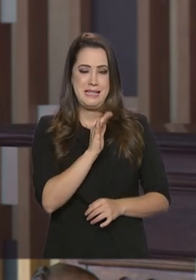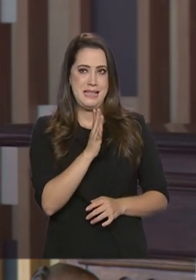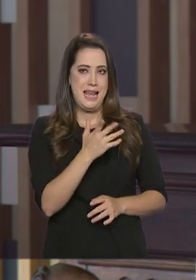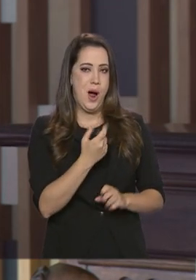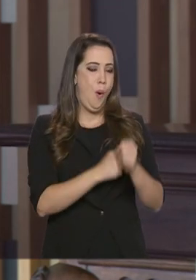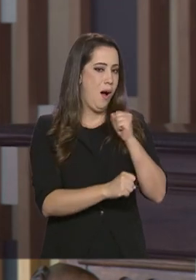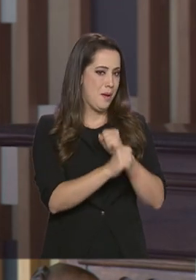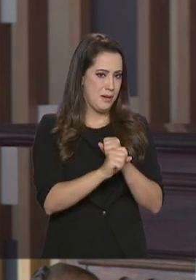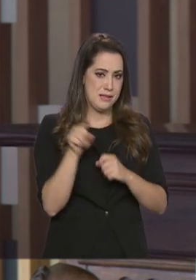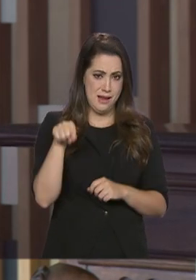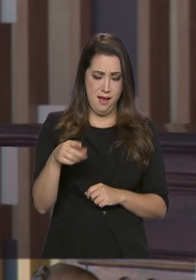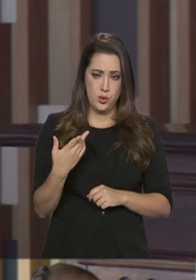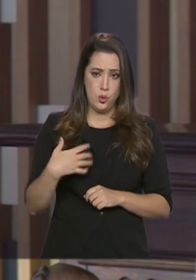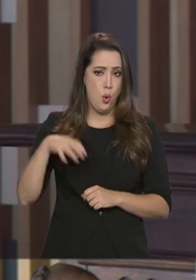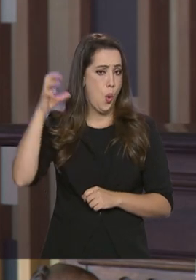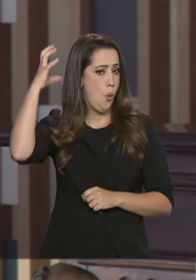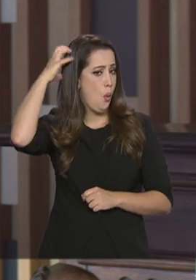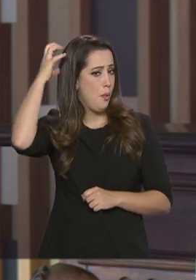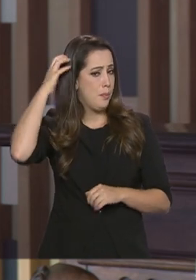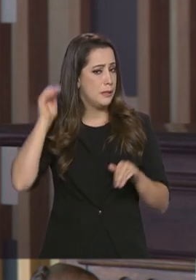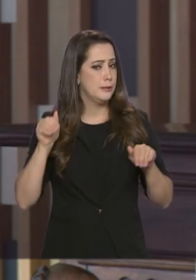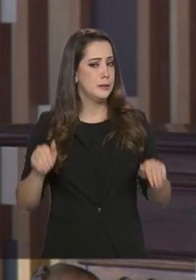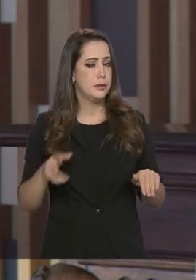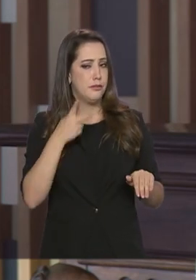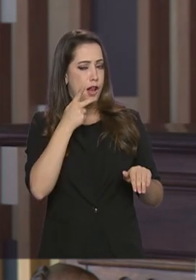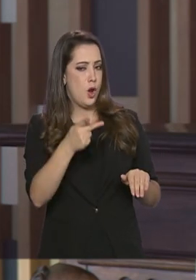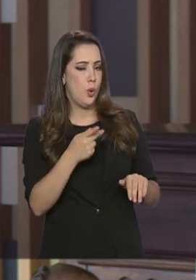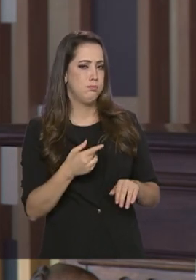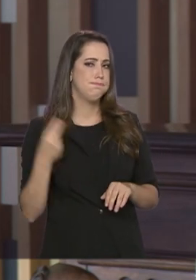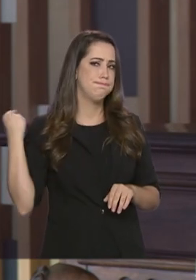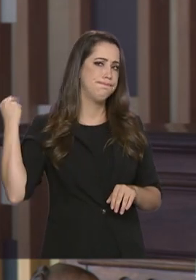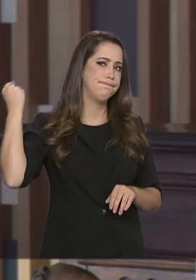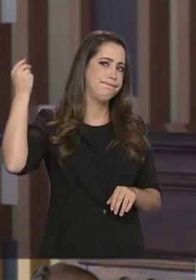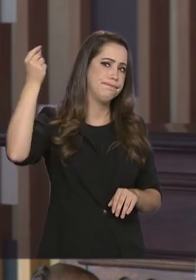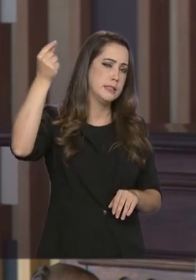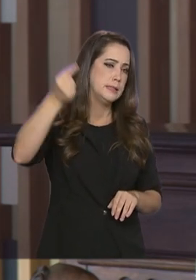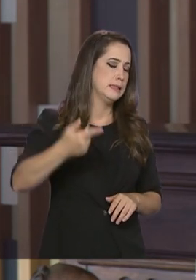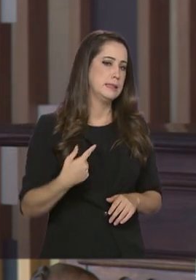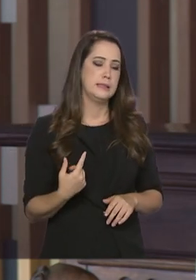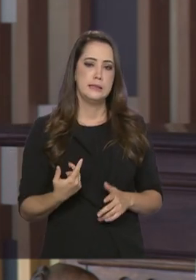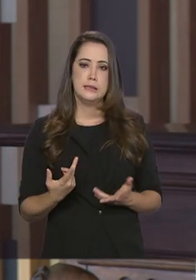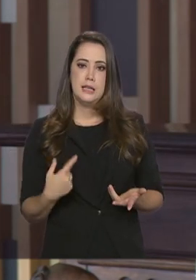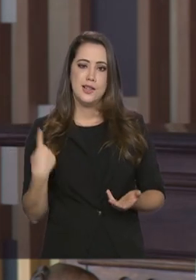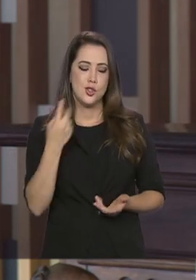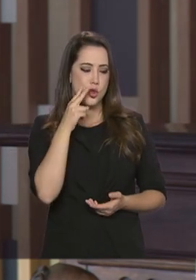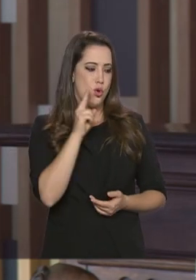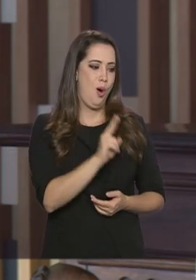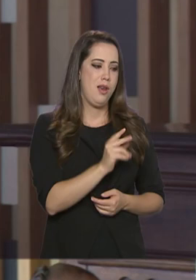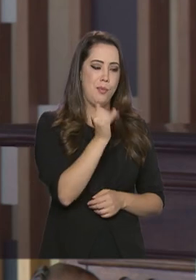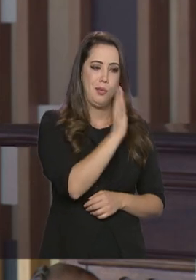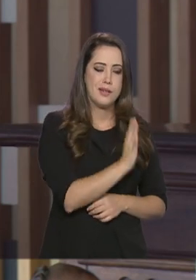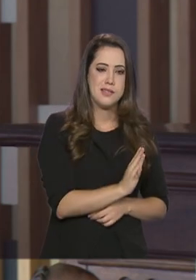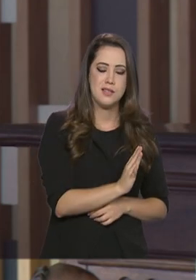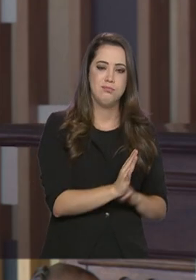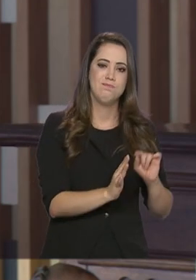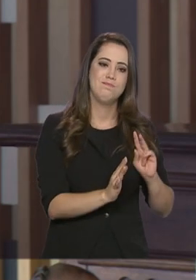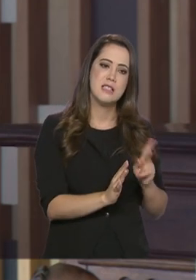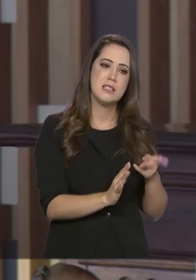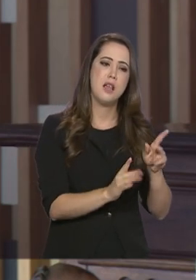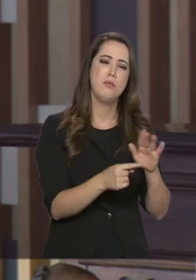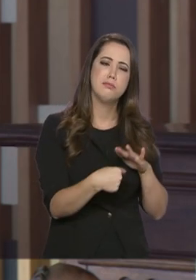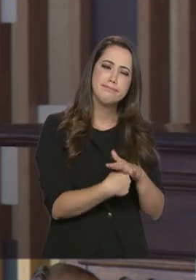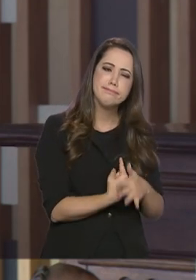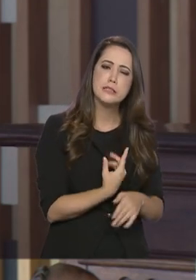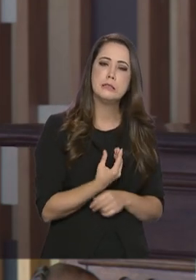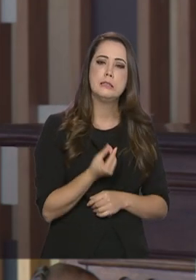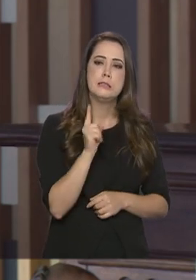o príncipe herdeiro da Arábia Saudita, falaram, olha, há vários anos nós estamos olhando para o Brasil e sempre nos perguntando